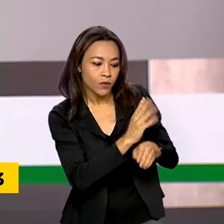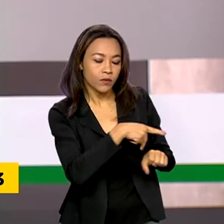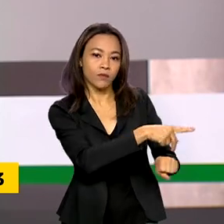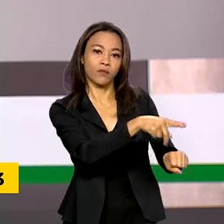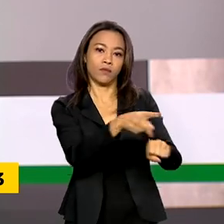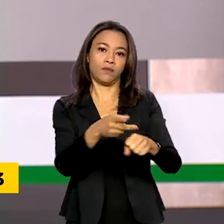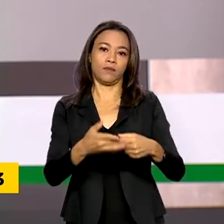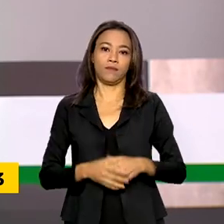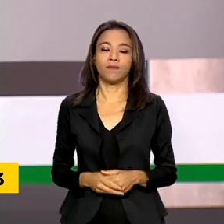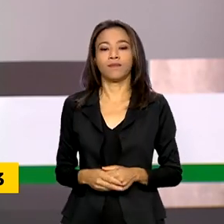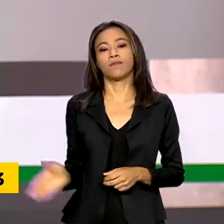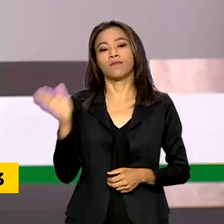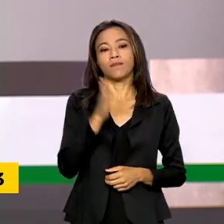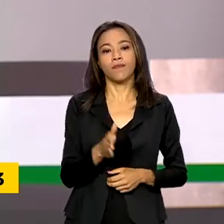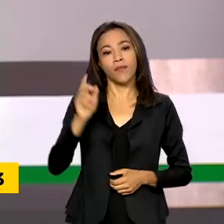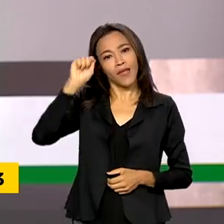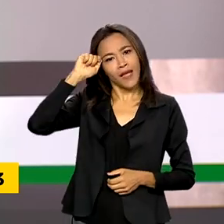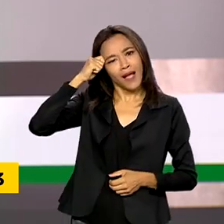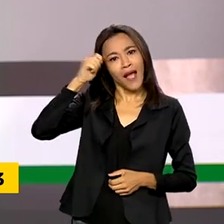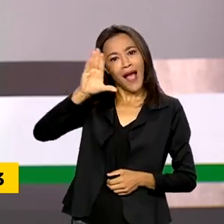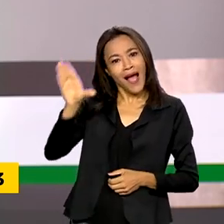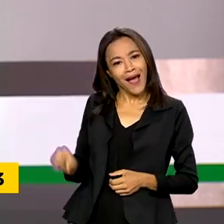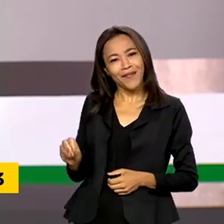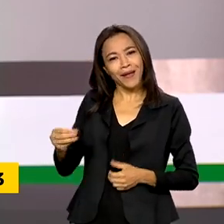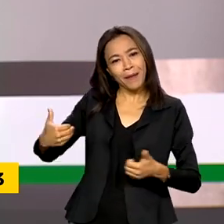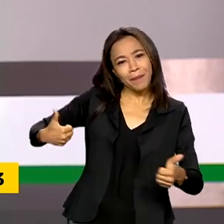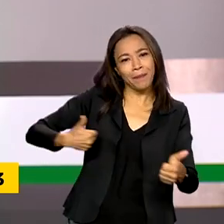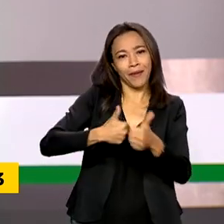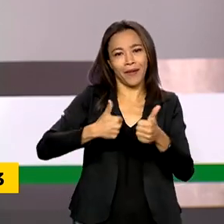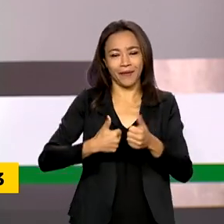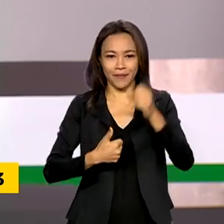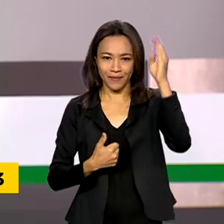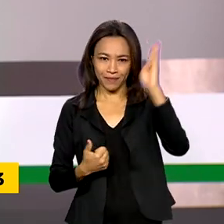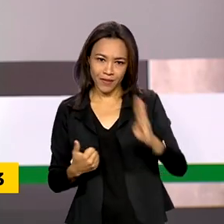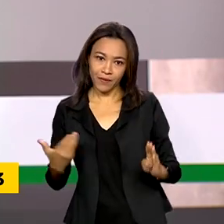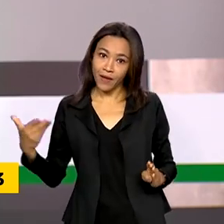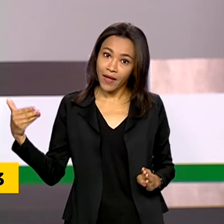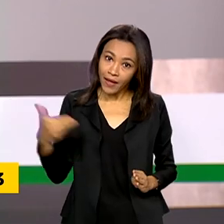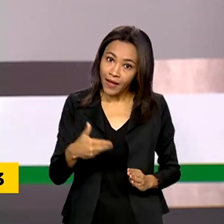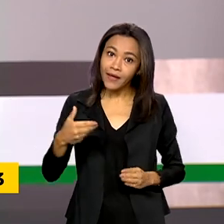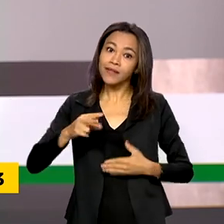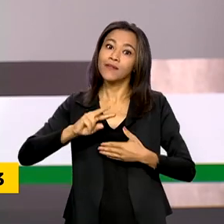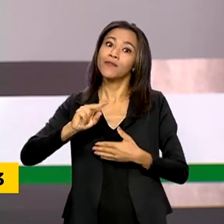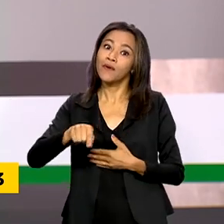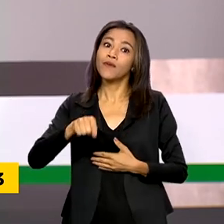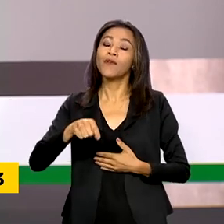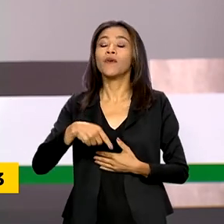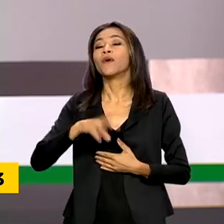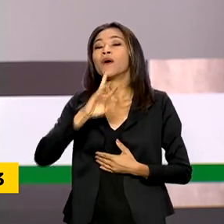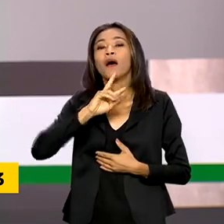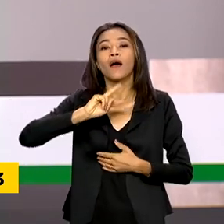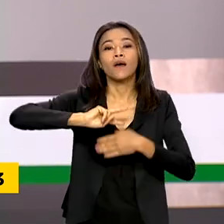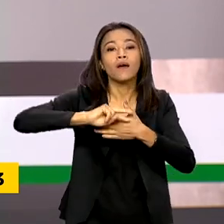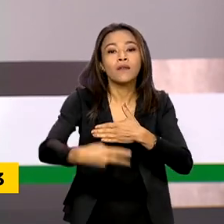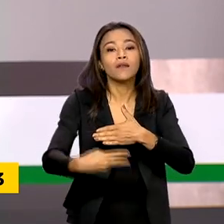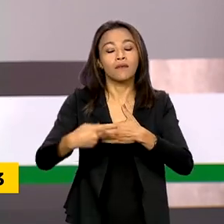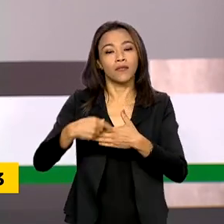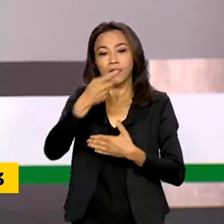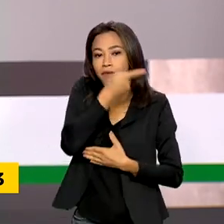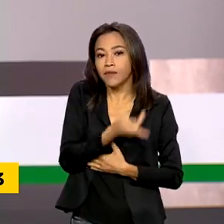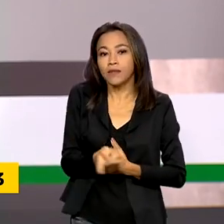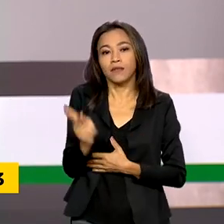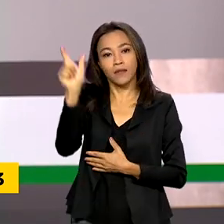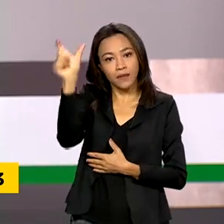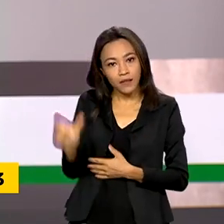A África mais perto do Brasil. Este foi o resultado da visita do primeiro-ministro de Cabo Verde à